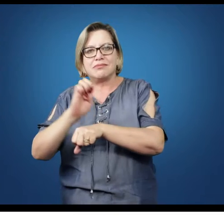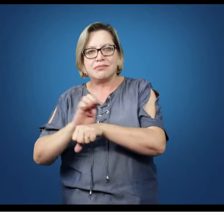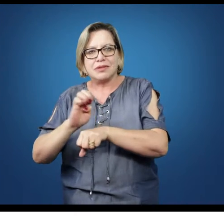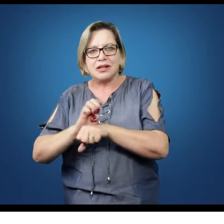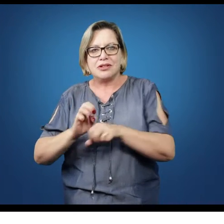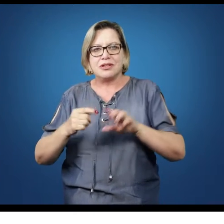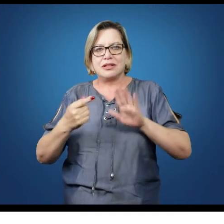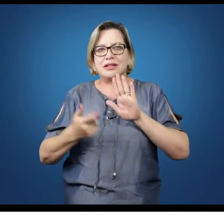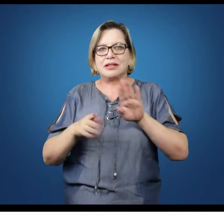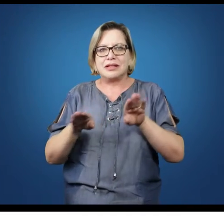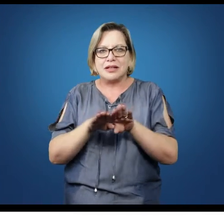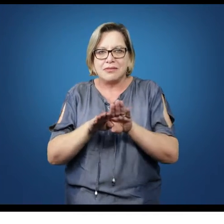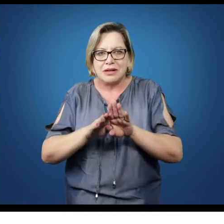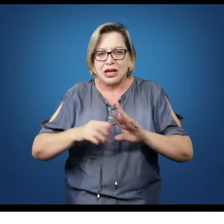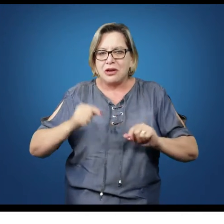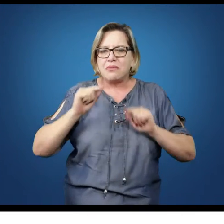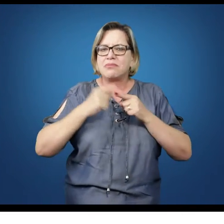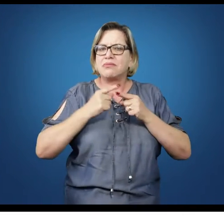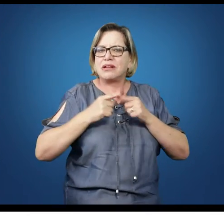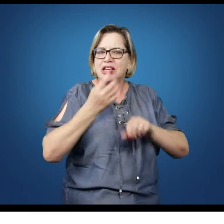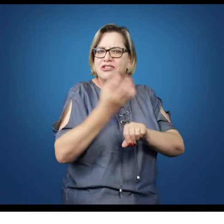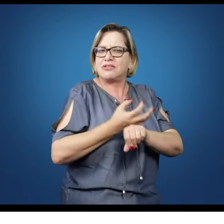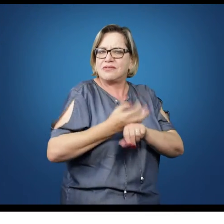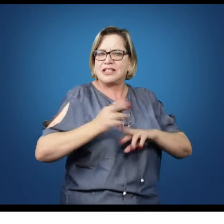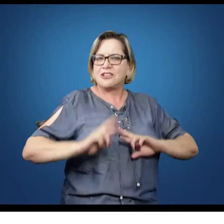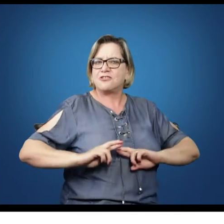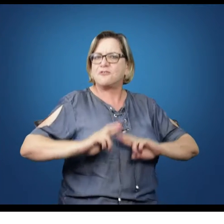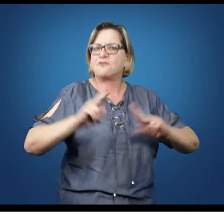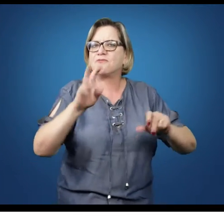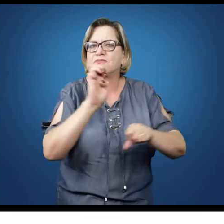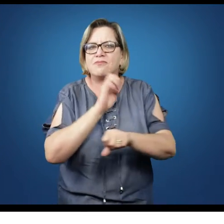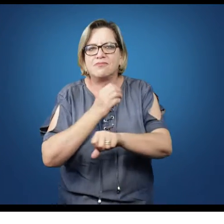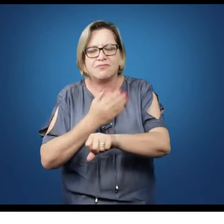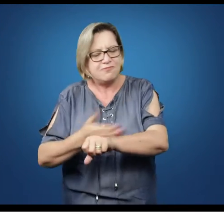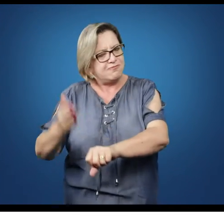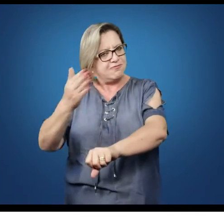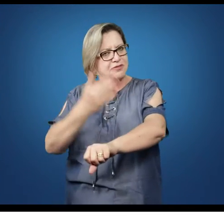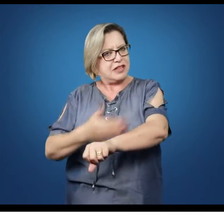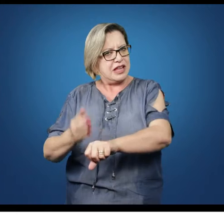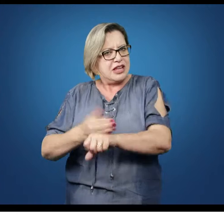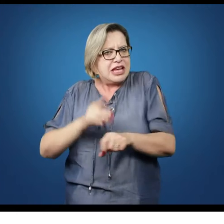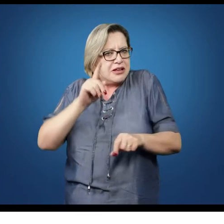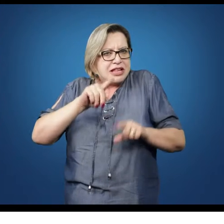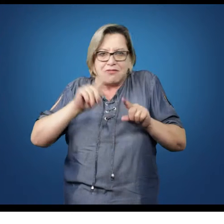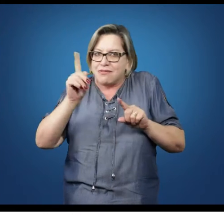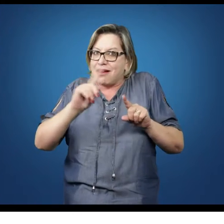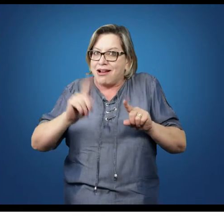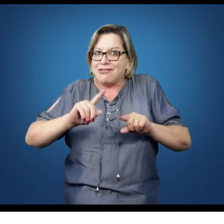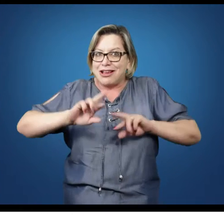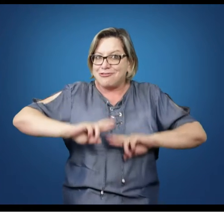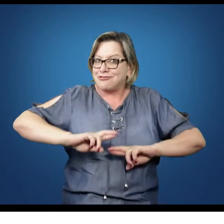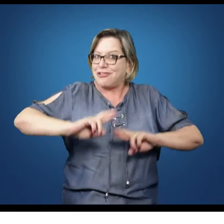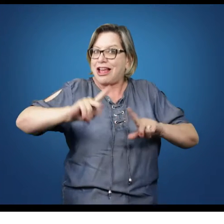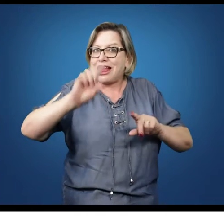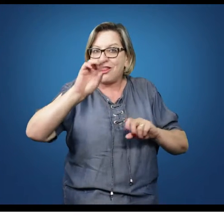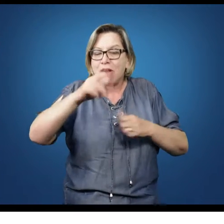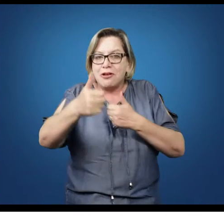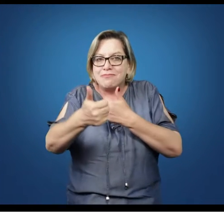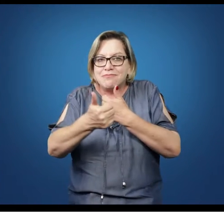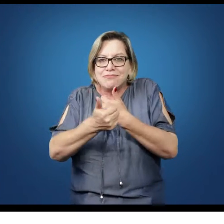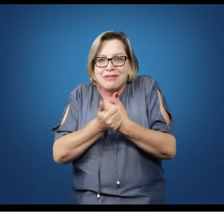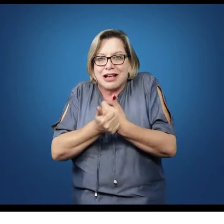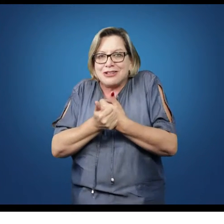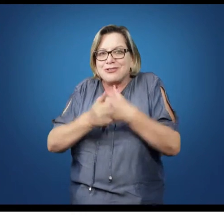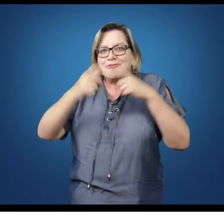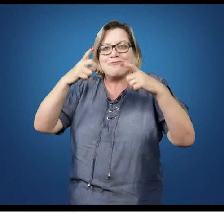dela para estágio, que não é a mesma coisa, ela é uma aproximação dos futuros licenciados com relação ao seu